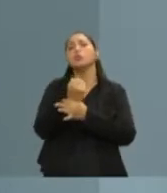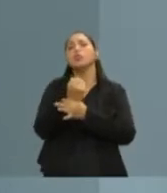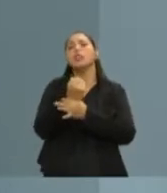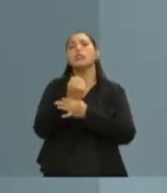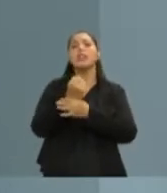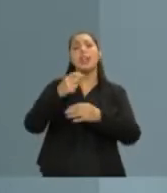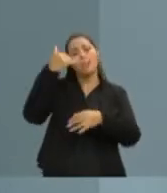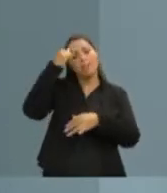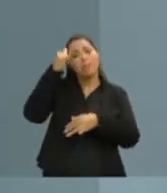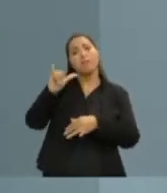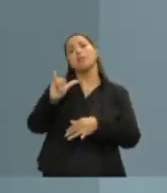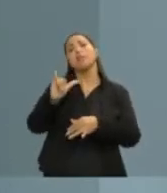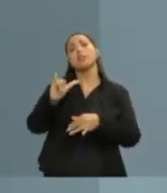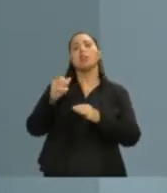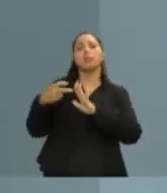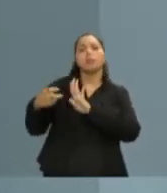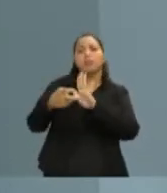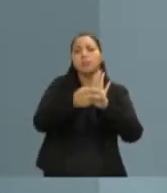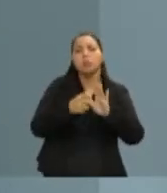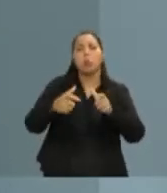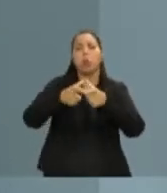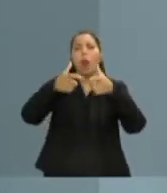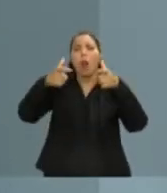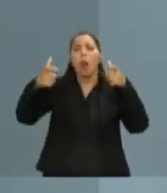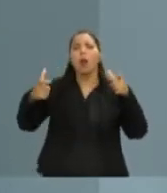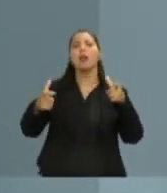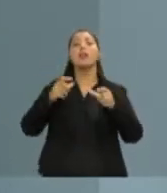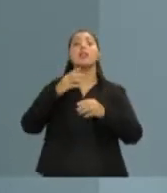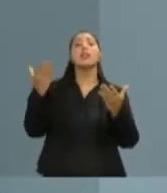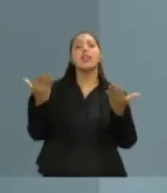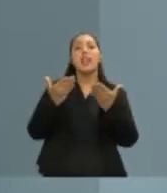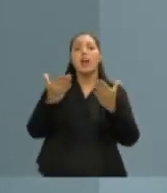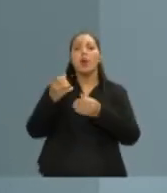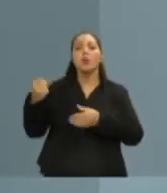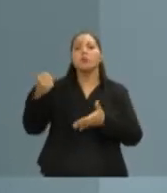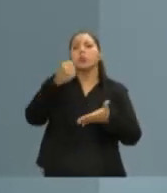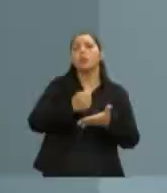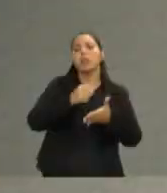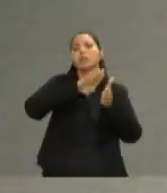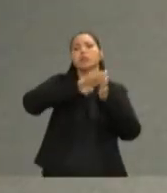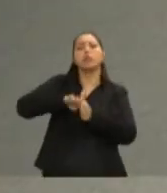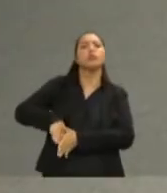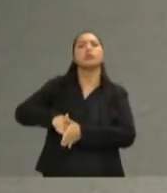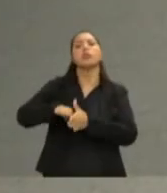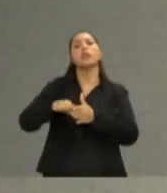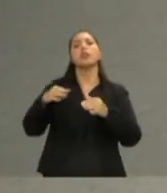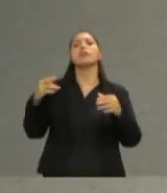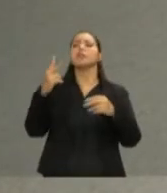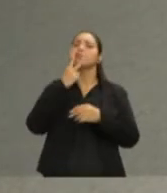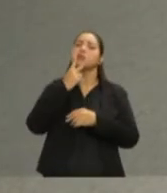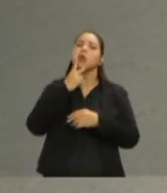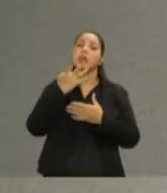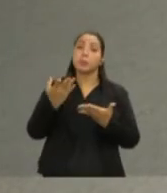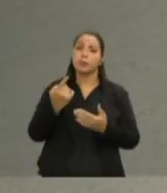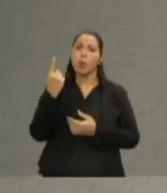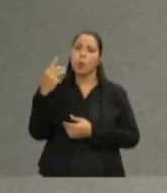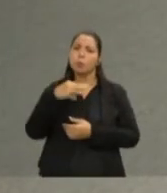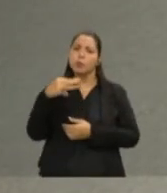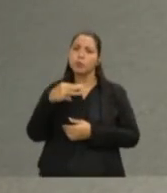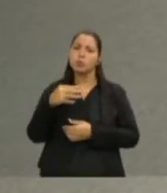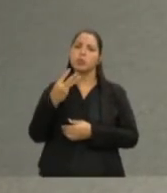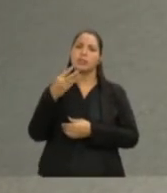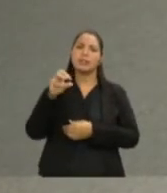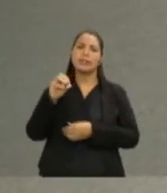domine a comunidade e se efetive como um poder paralelo em Vitória. Candidato João Cosi, um minuto e trinta segundos para a sua